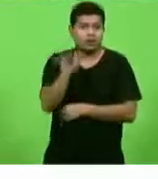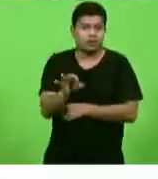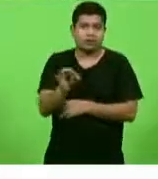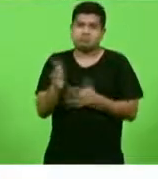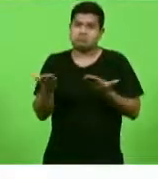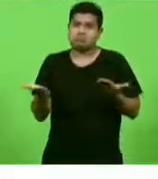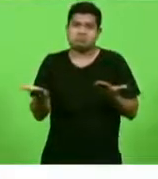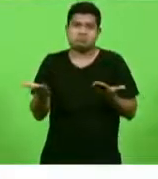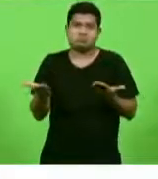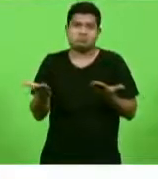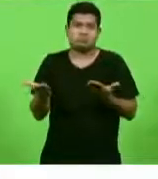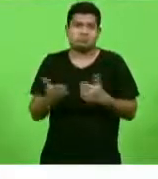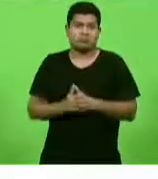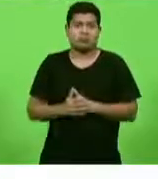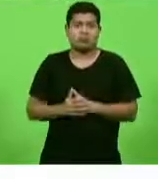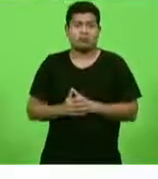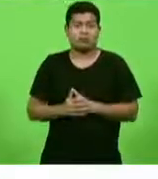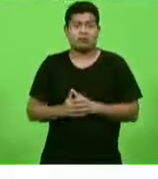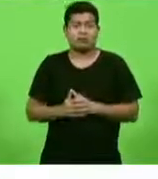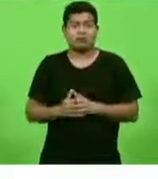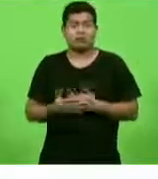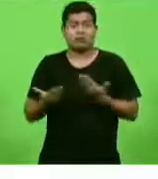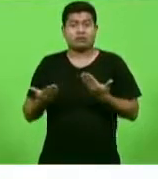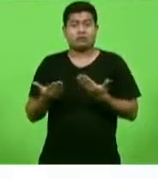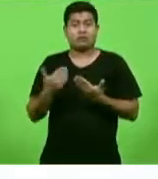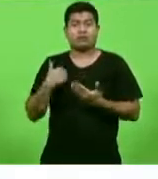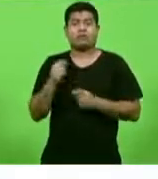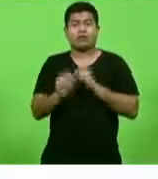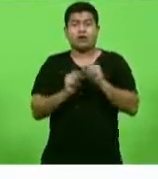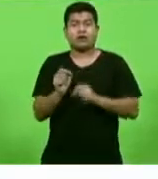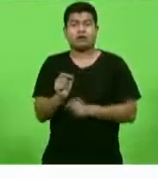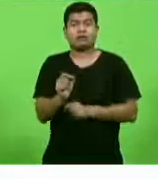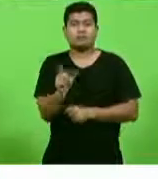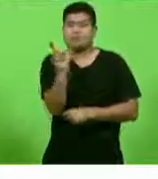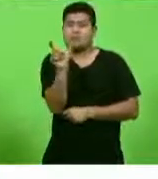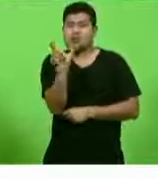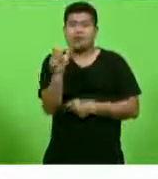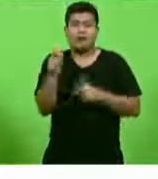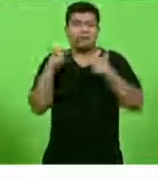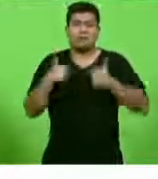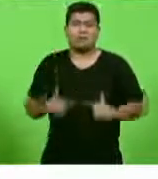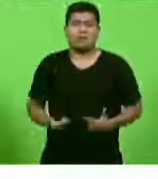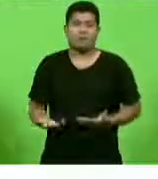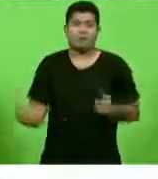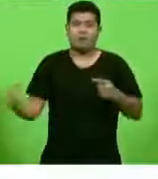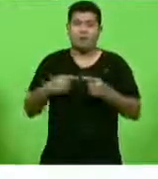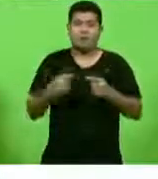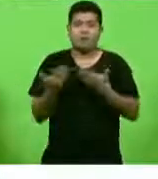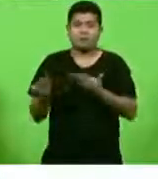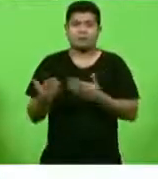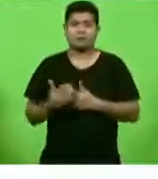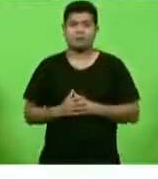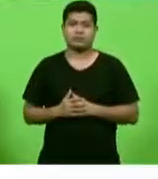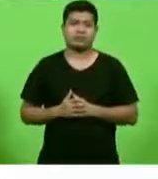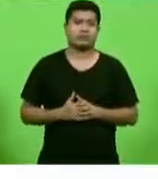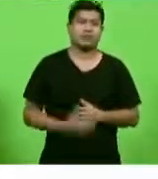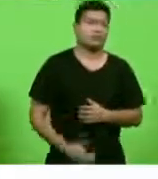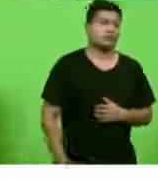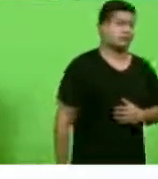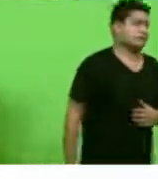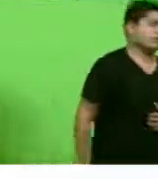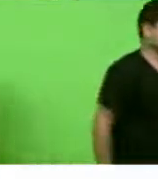neutros, e vão querer o pronome neutro. E são os precedentes, e aí entra o analfabetismo.